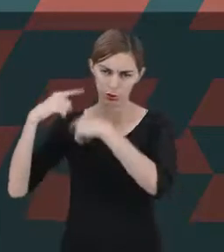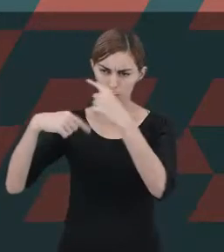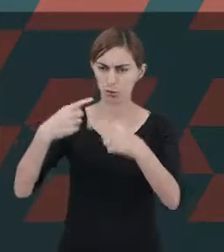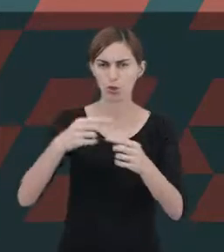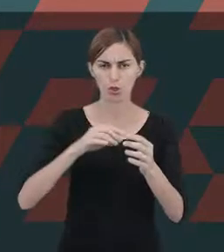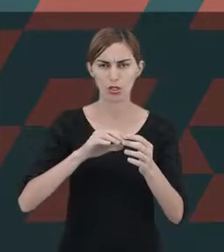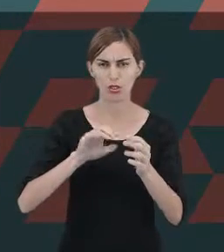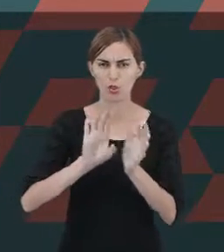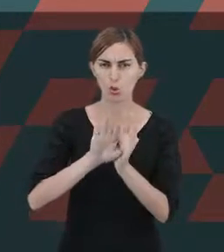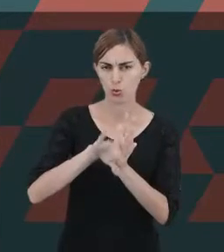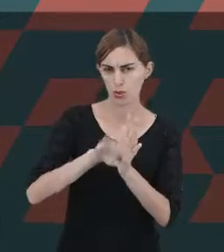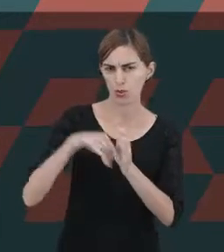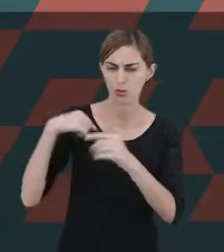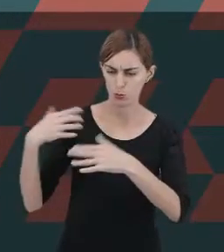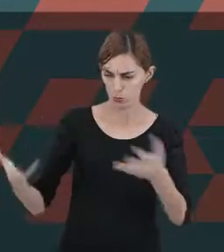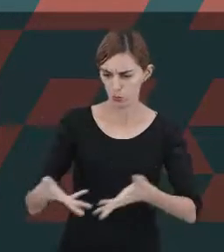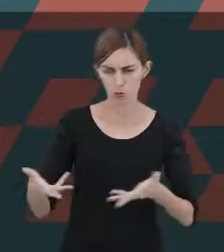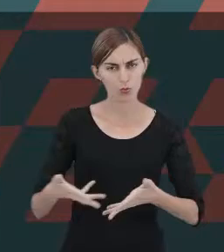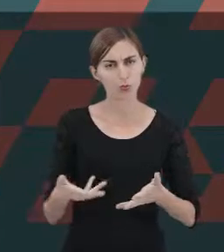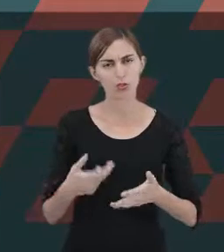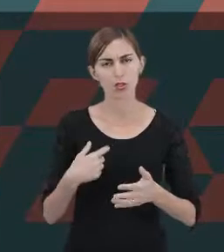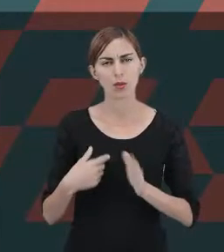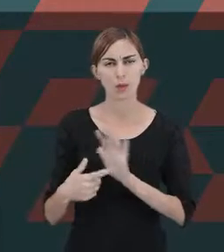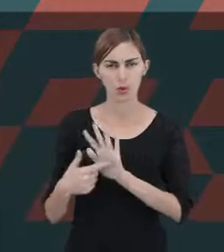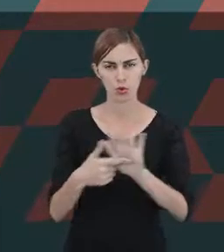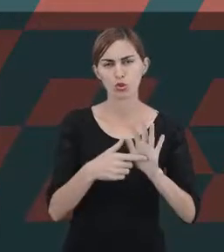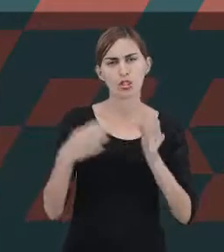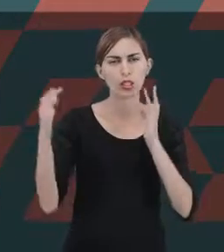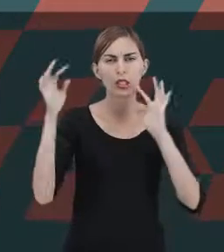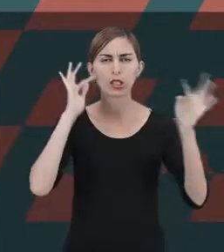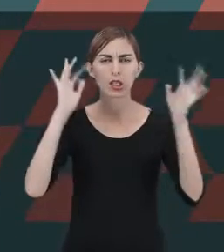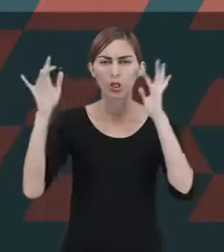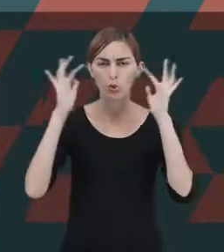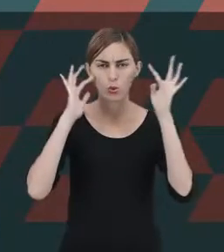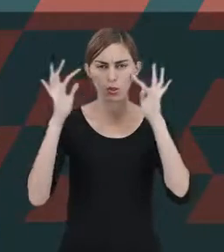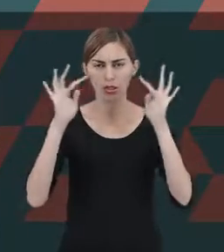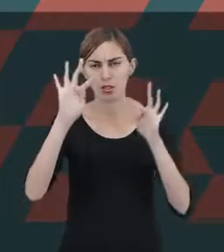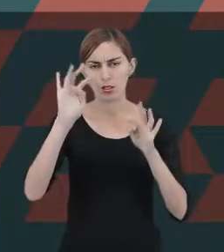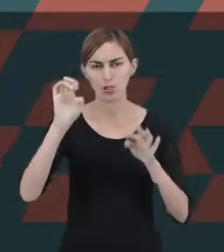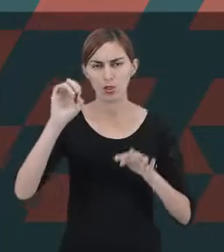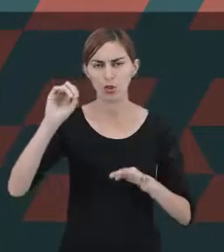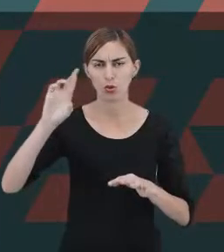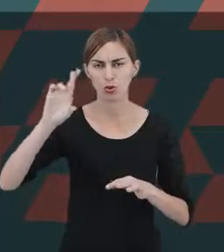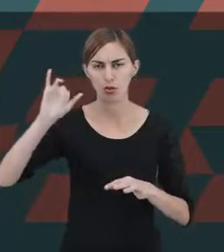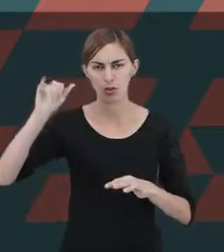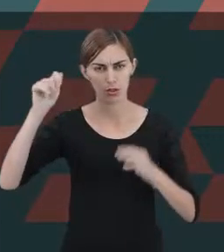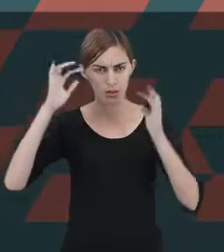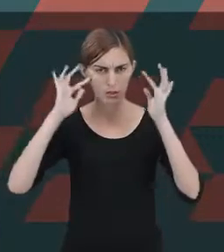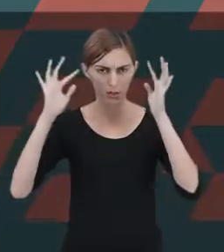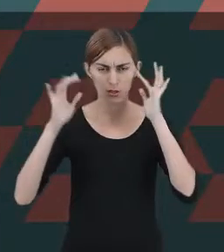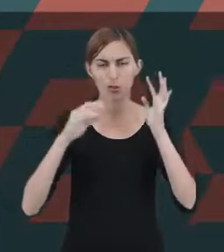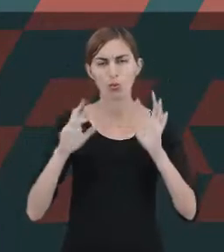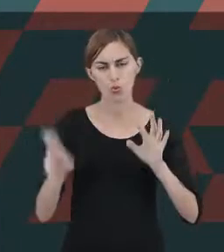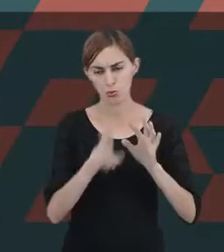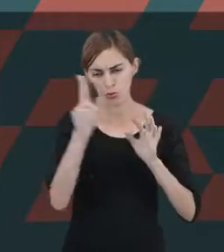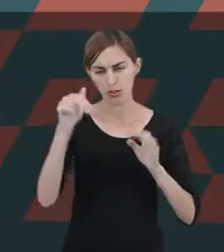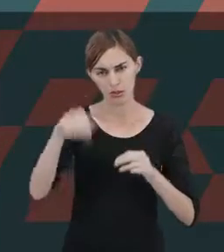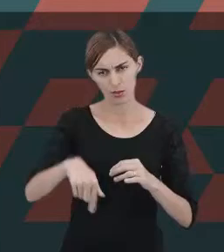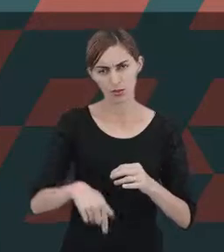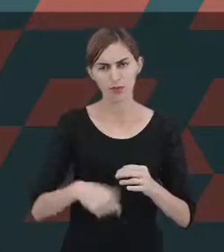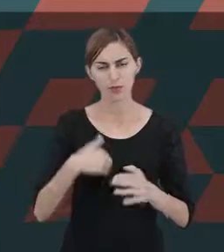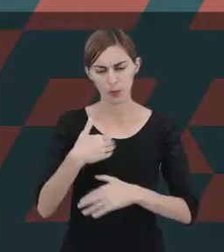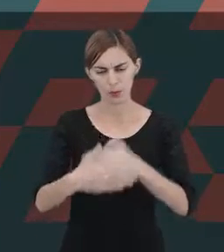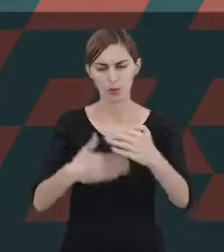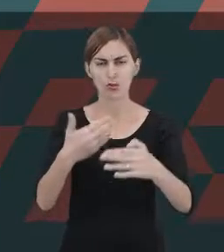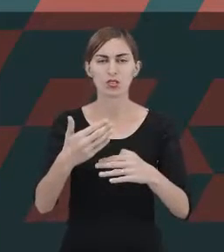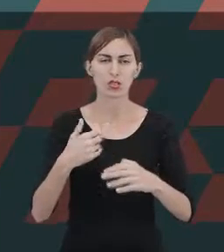a psicologia do desenvolvimento apresenta algumas teorias que são mais utilizadas no processo e no âmbito do